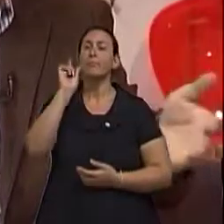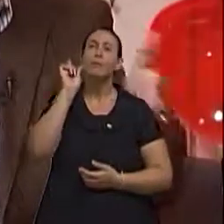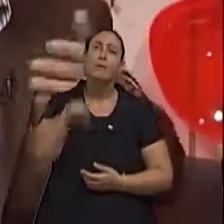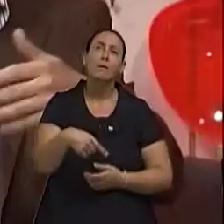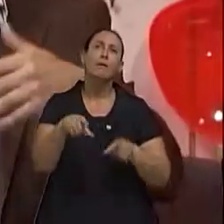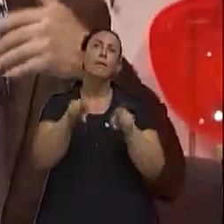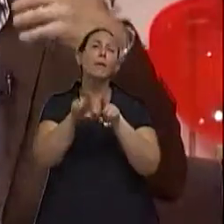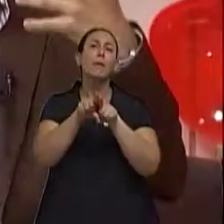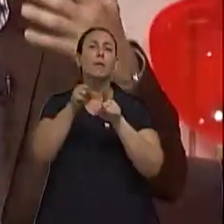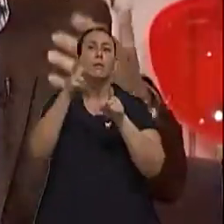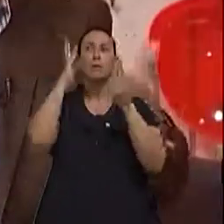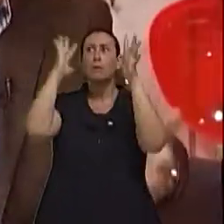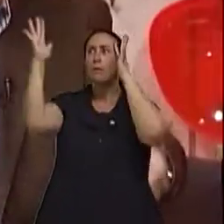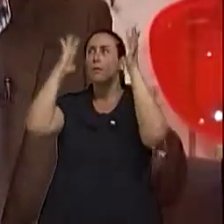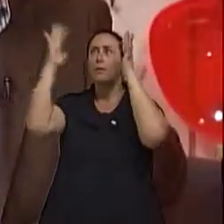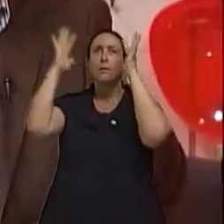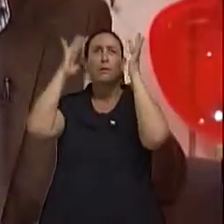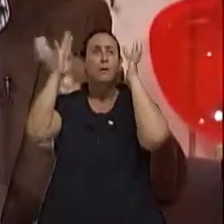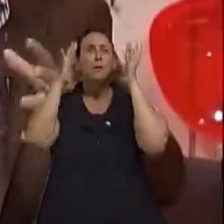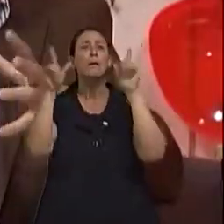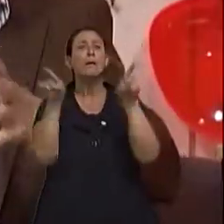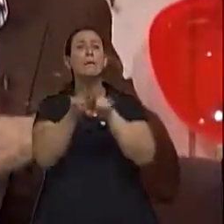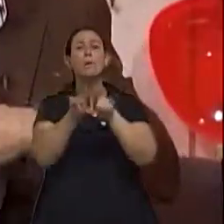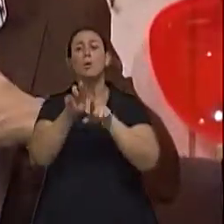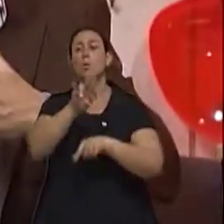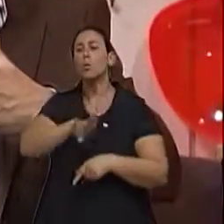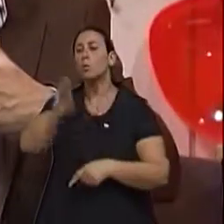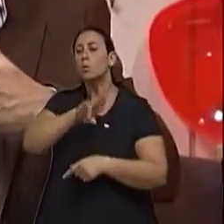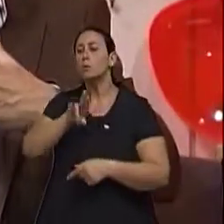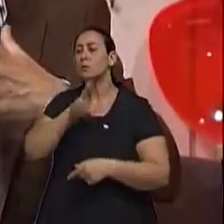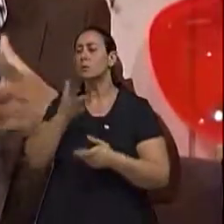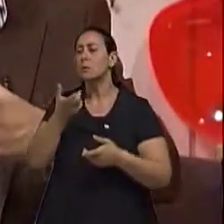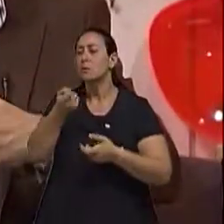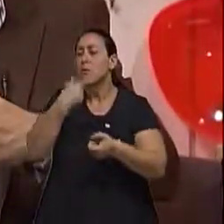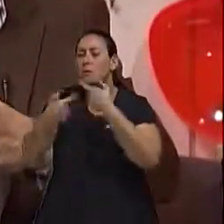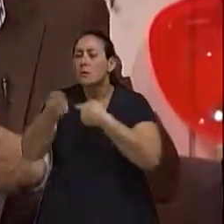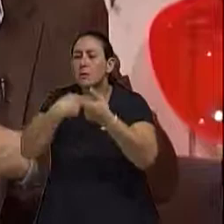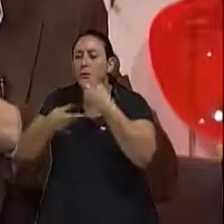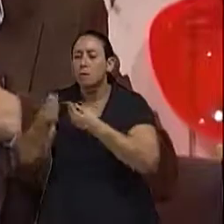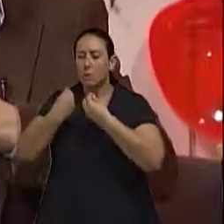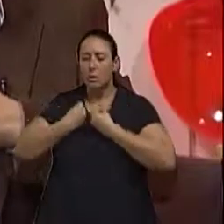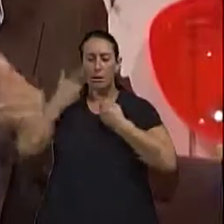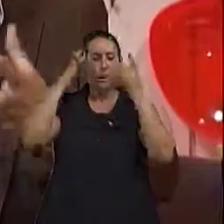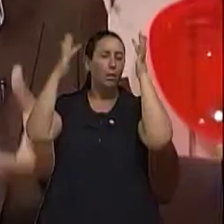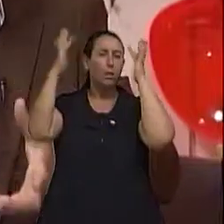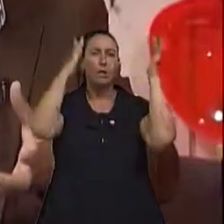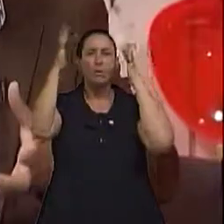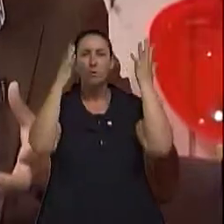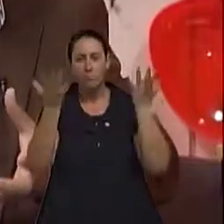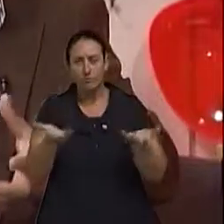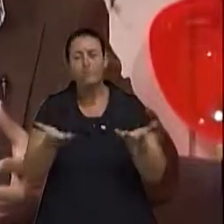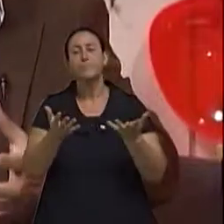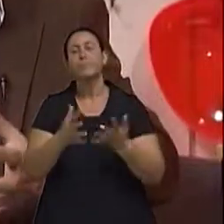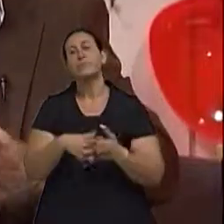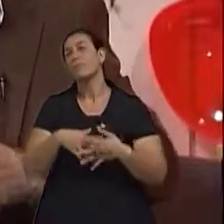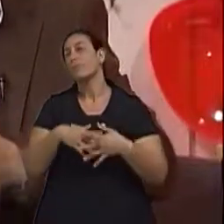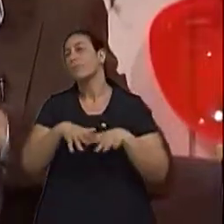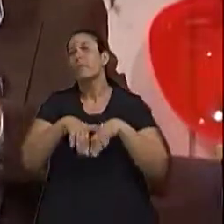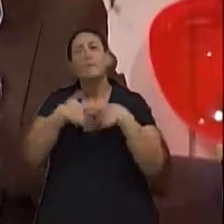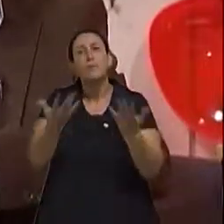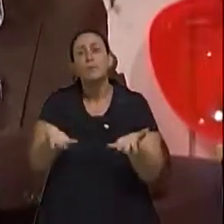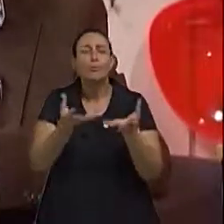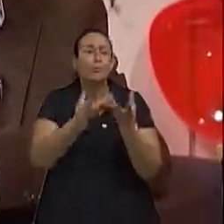como esquizofrenia, o abuso de substâncias. Então, existem algumas situações onde se estuda e se vê, né, que